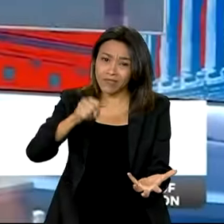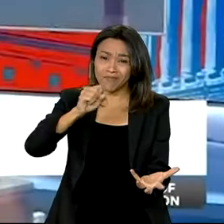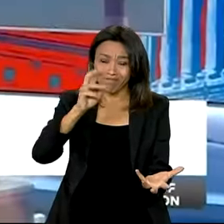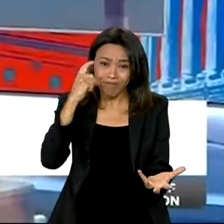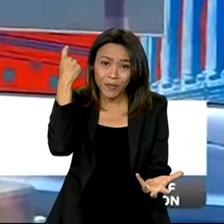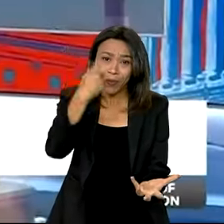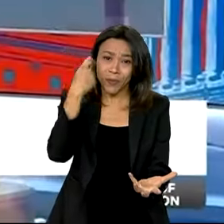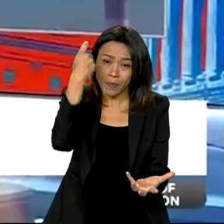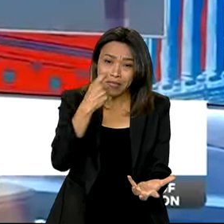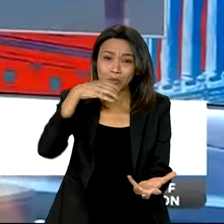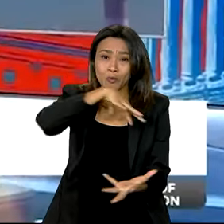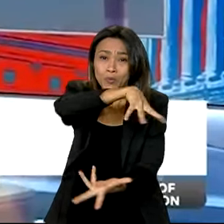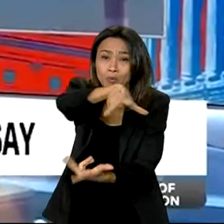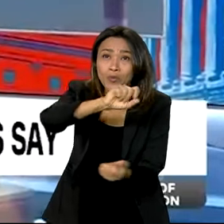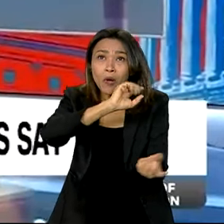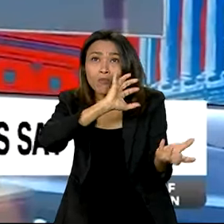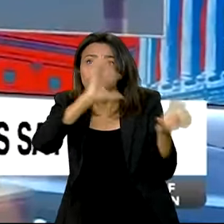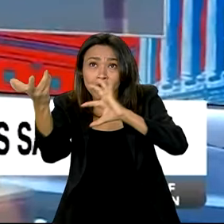uma preocupação mundial.